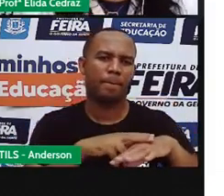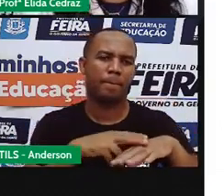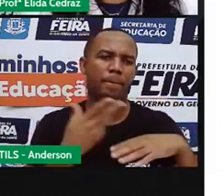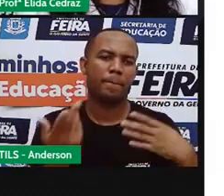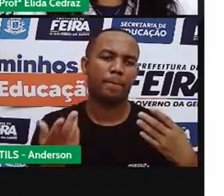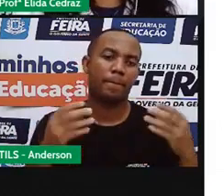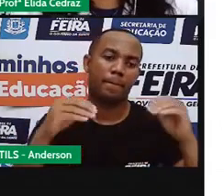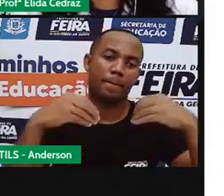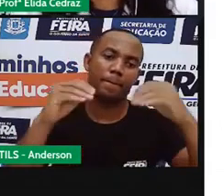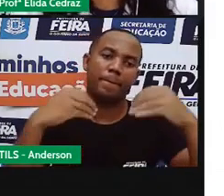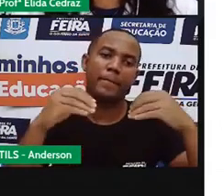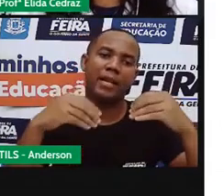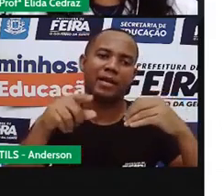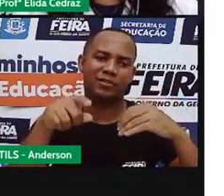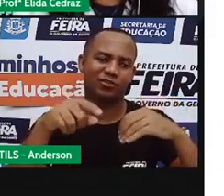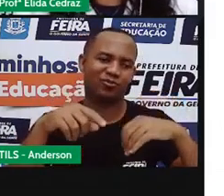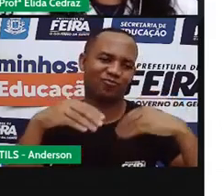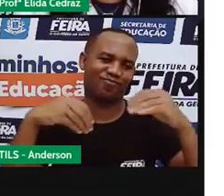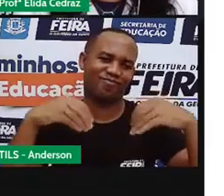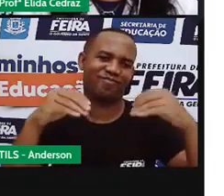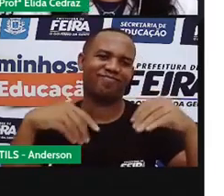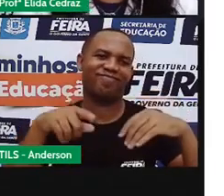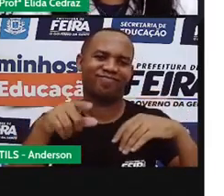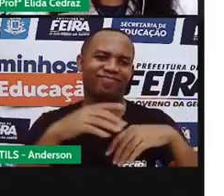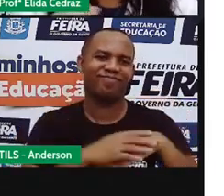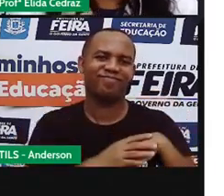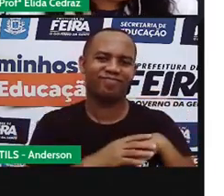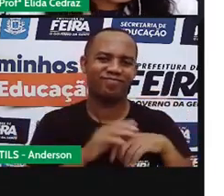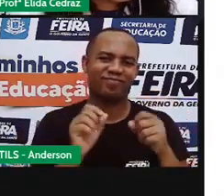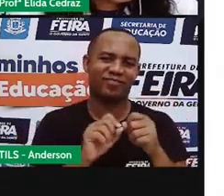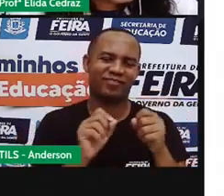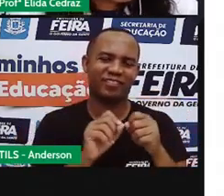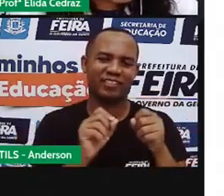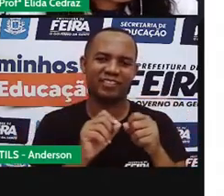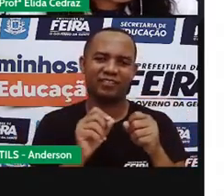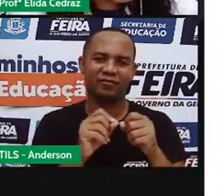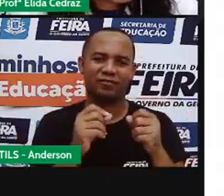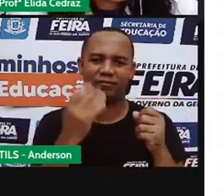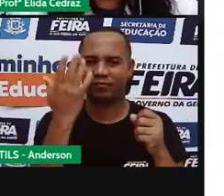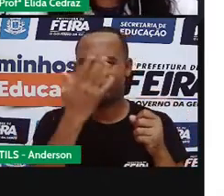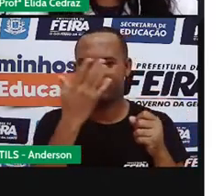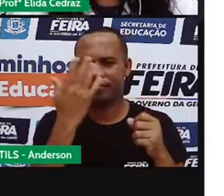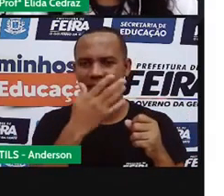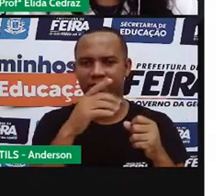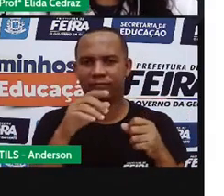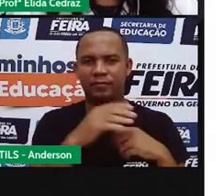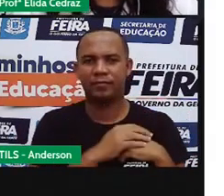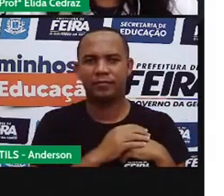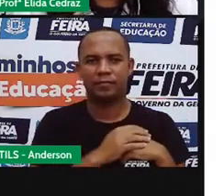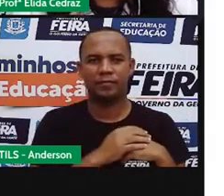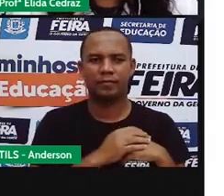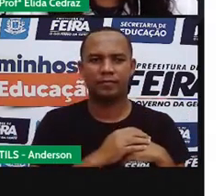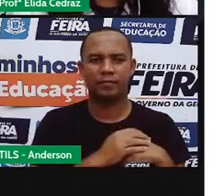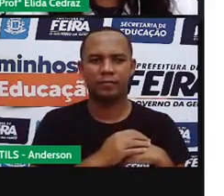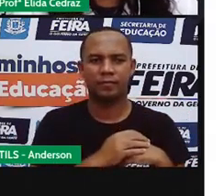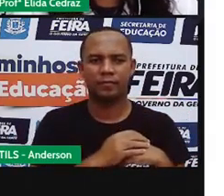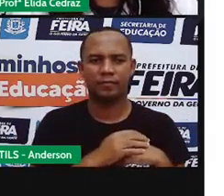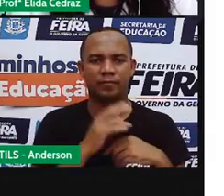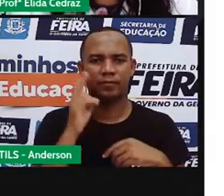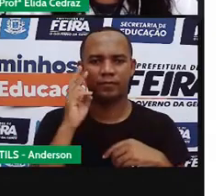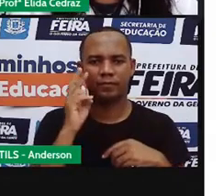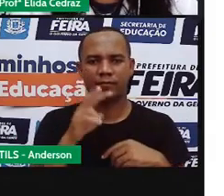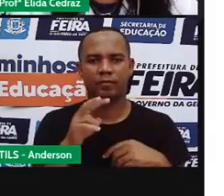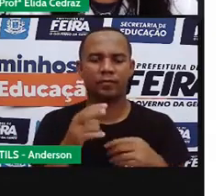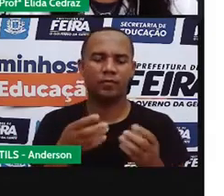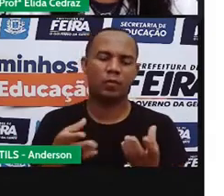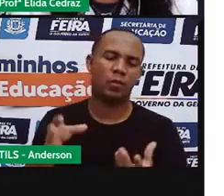Isso, ele é um material plástico. Ele é transparente? Ele é translúcido?